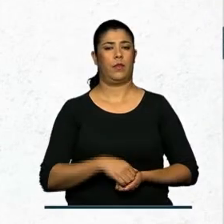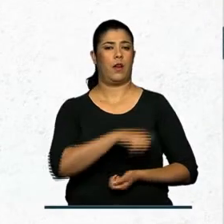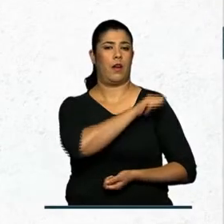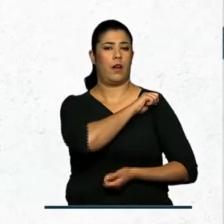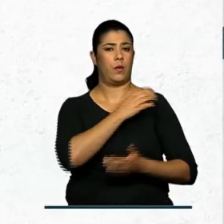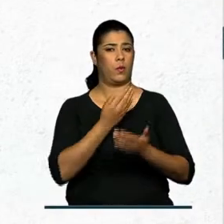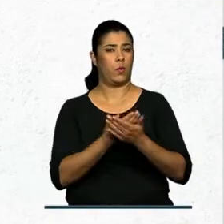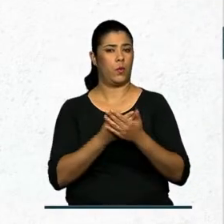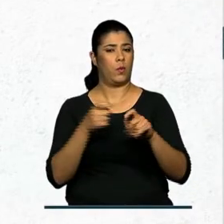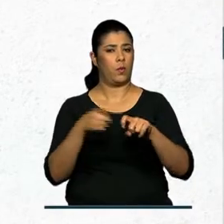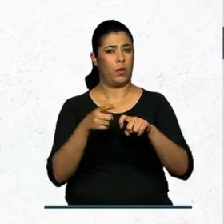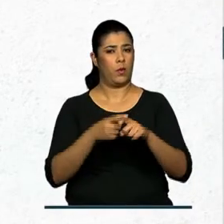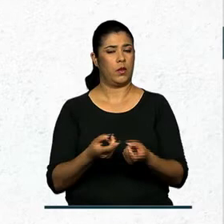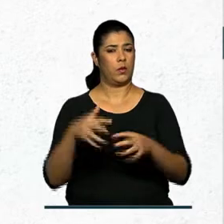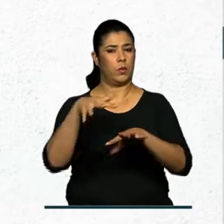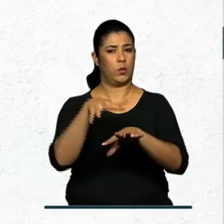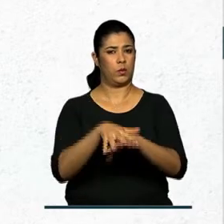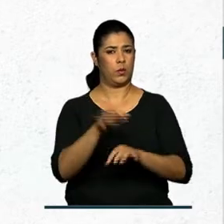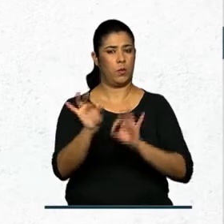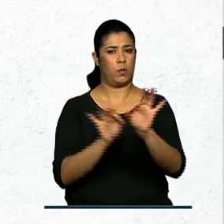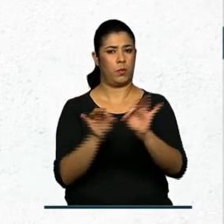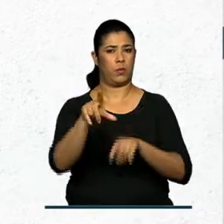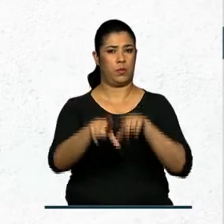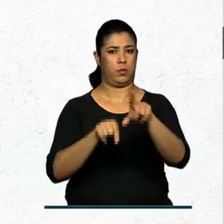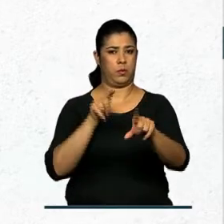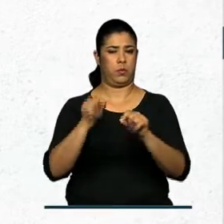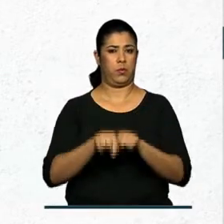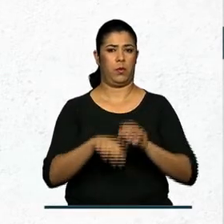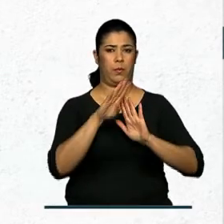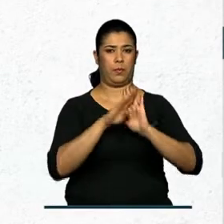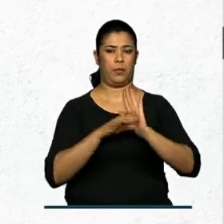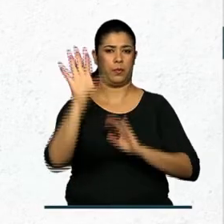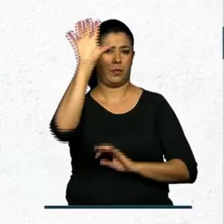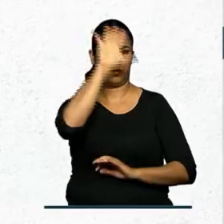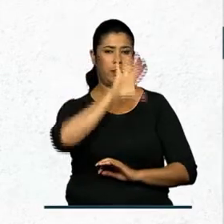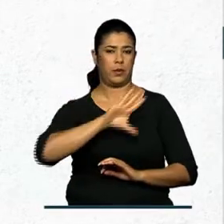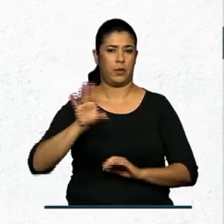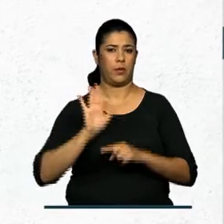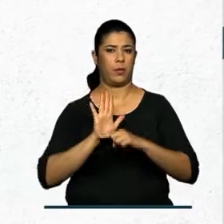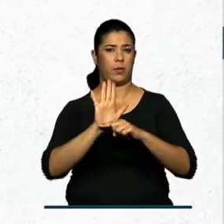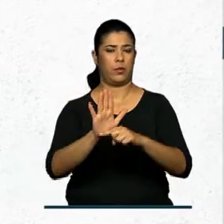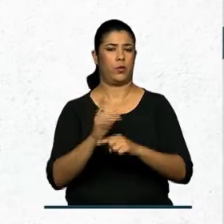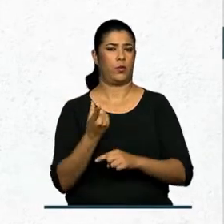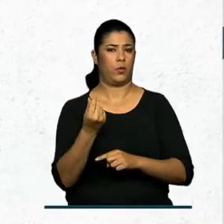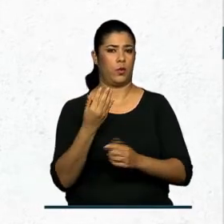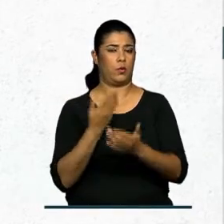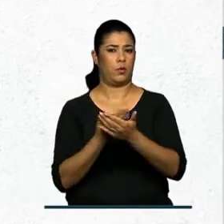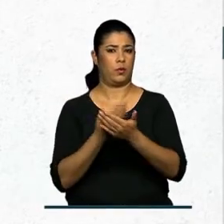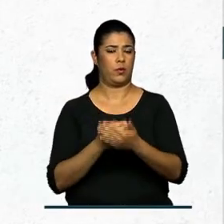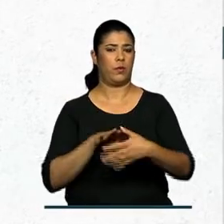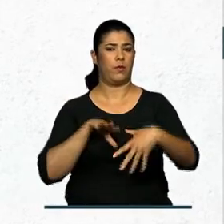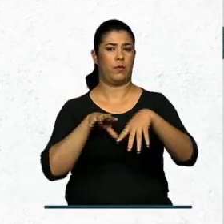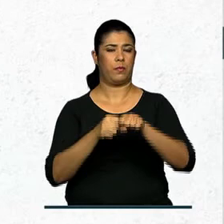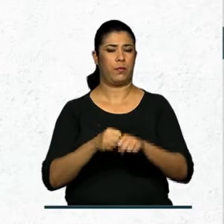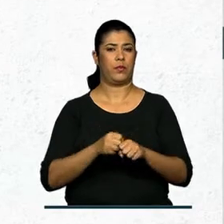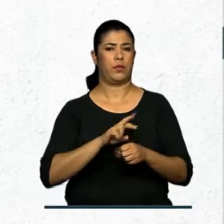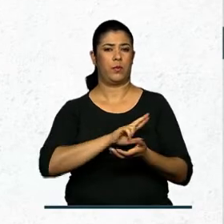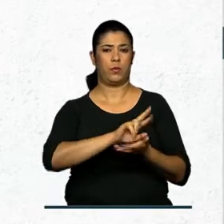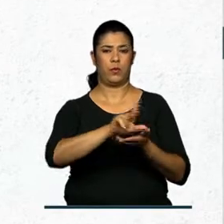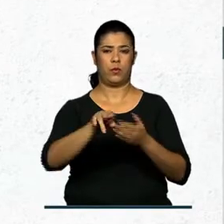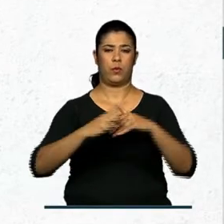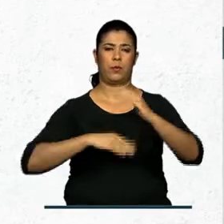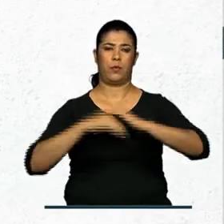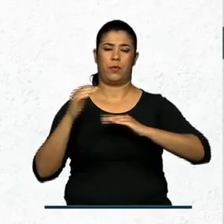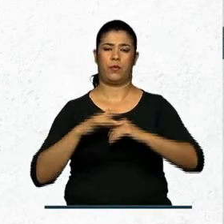Residentes e integrantes dos projetos selecionados para o Programa Nacional de Bolsas para Residência Multiprofissional e em Área